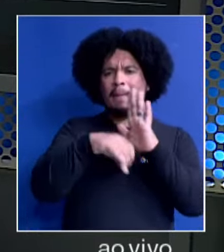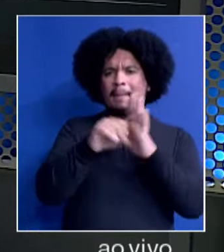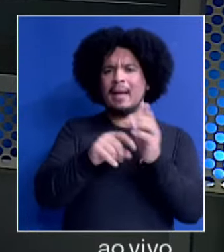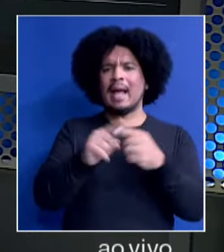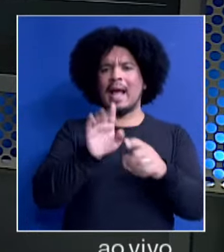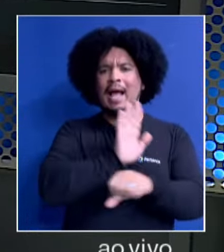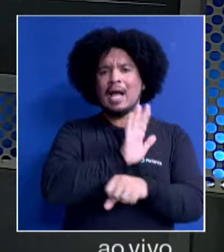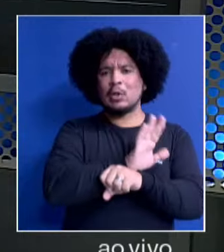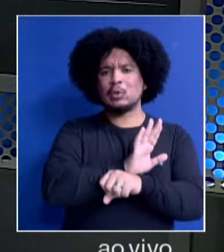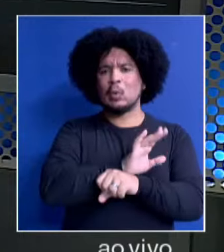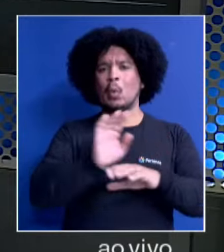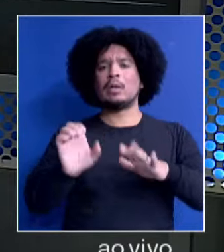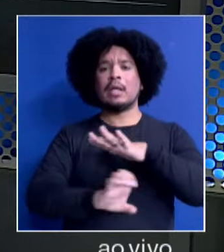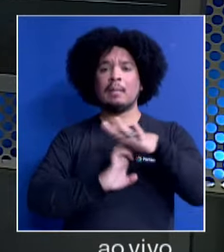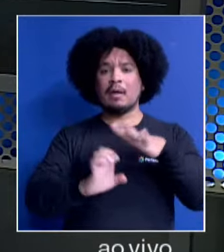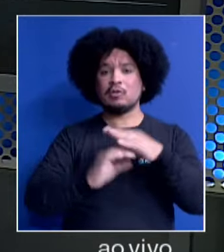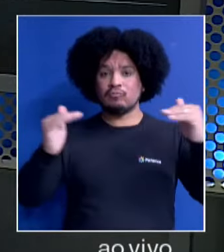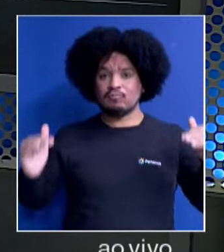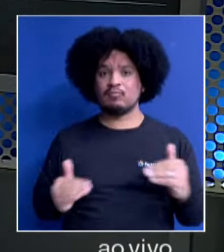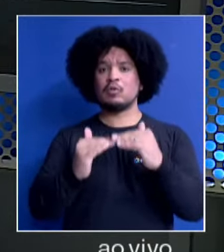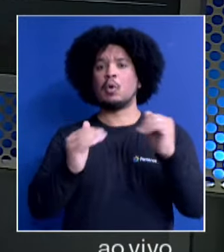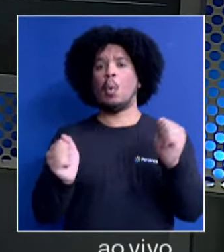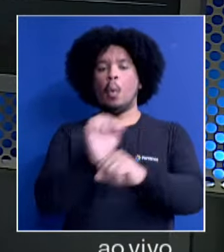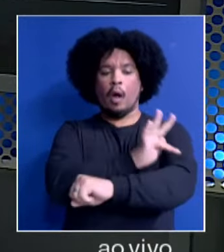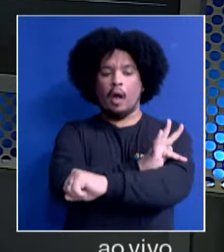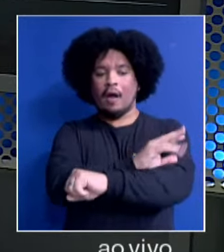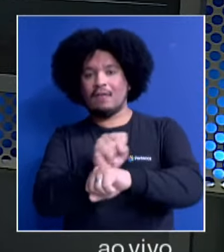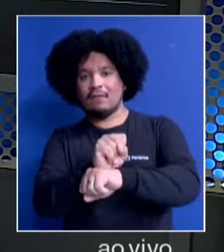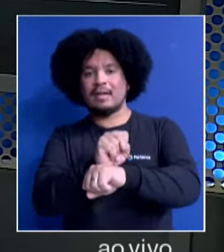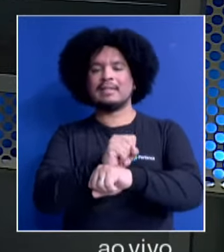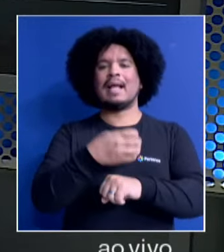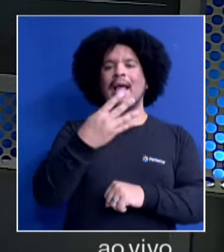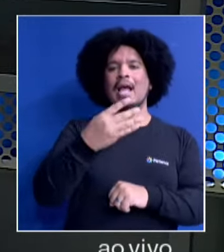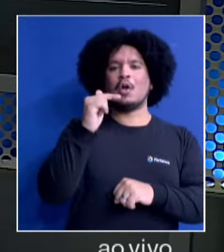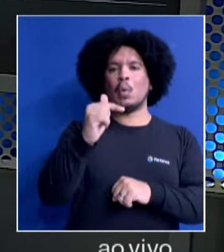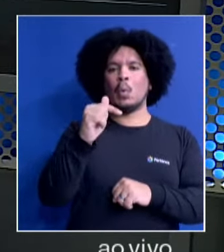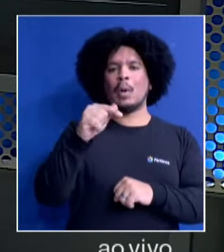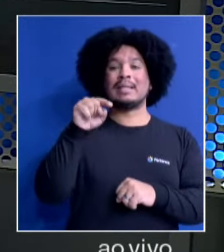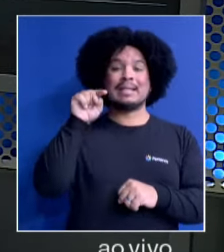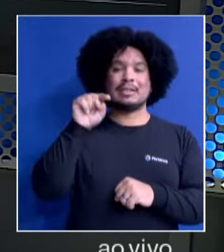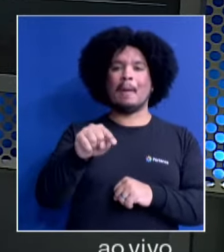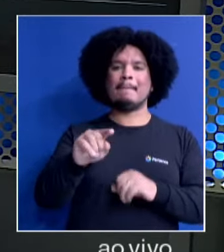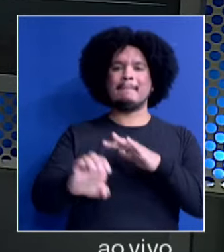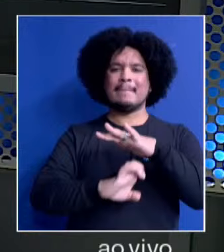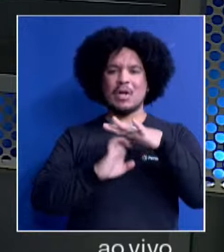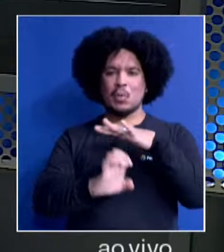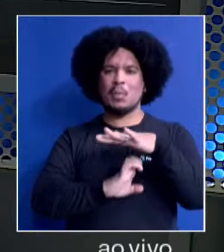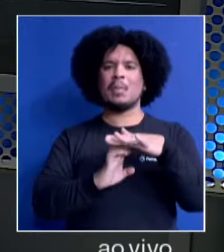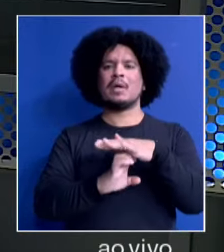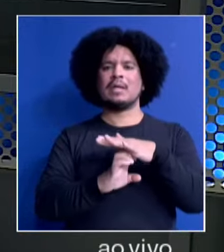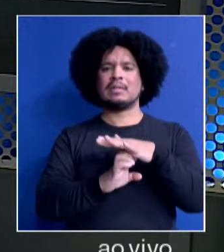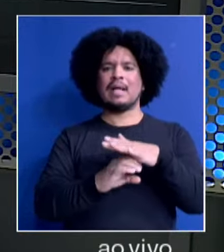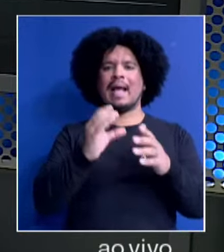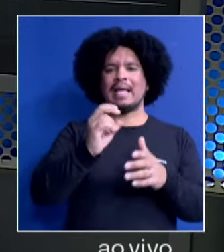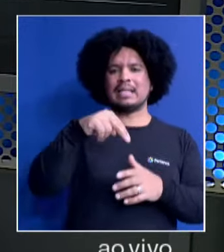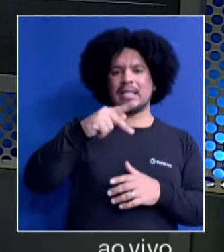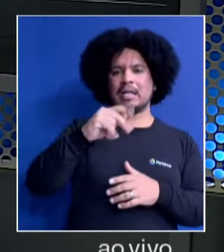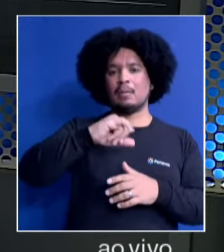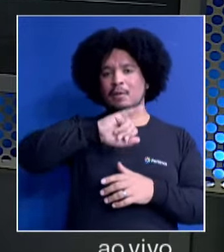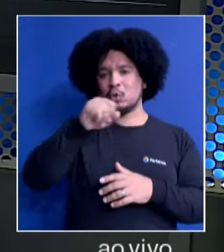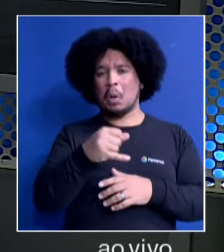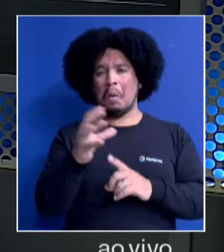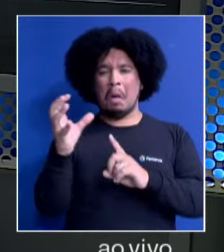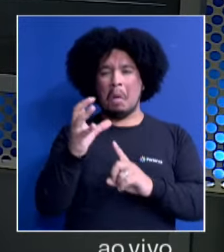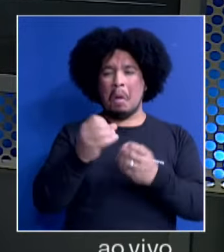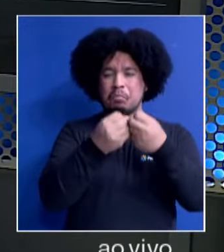Ajuda as empresas, de acordo com a Fierg, são 47 mil empresas, 47 mil CNPJs que